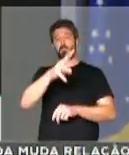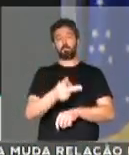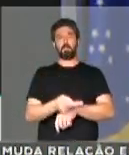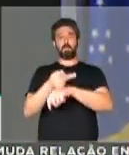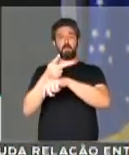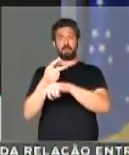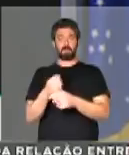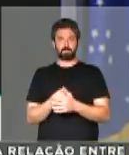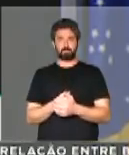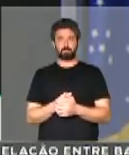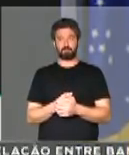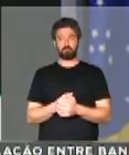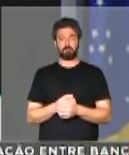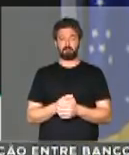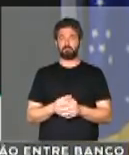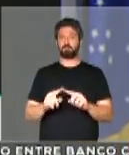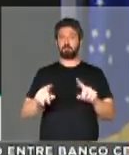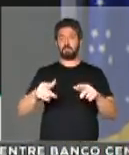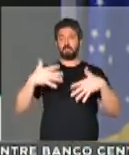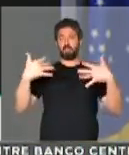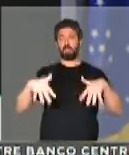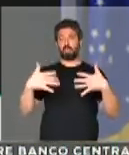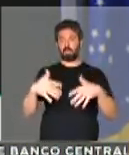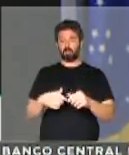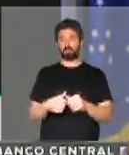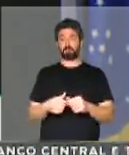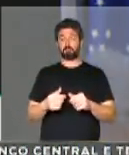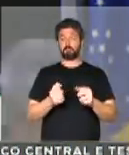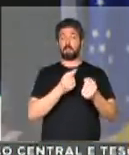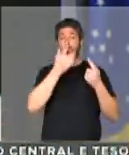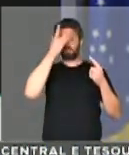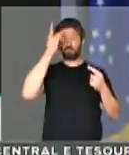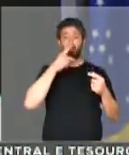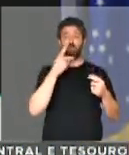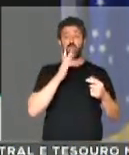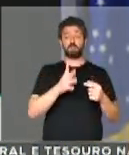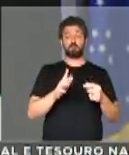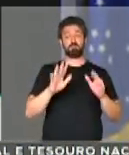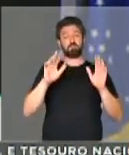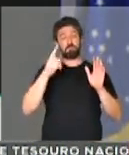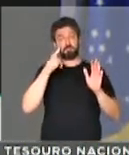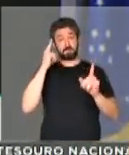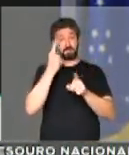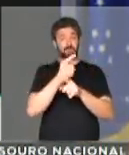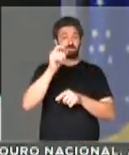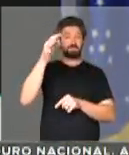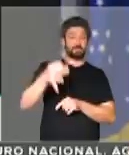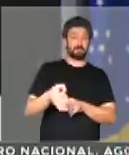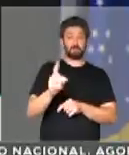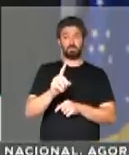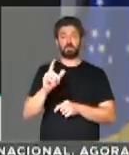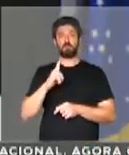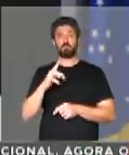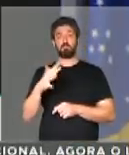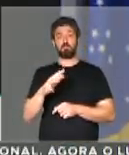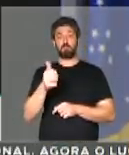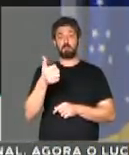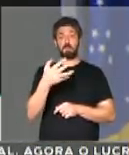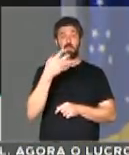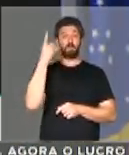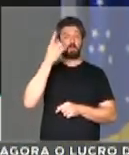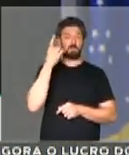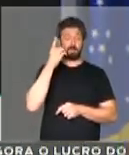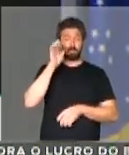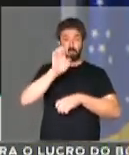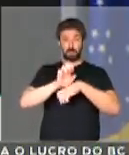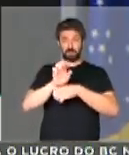comprometedora. Dizem, por aí, e só o tempo dirá, que tem mais de 14 deputados